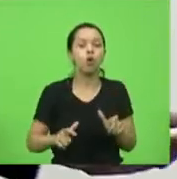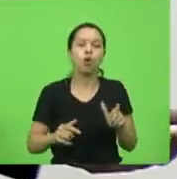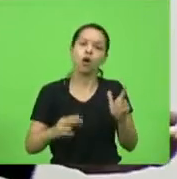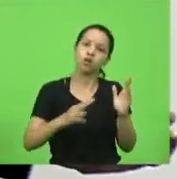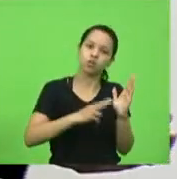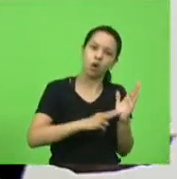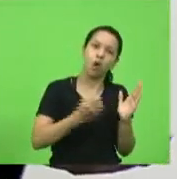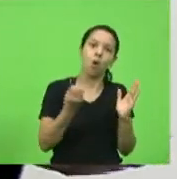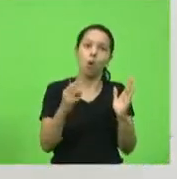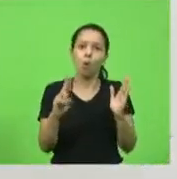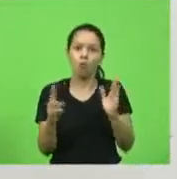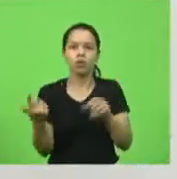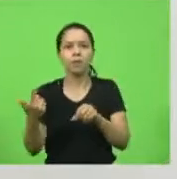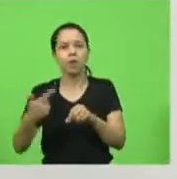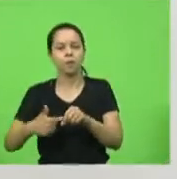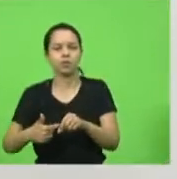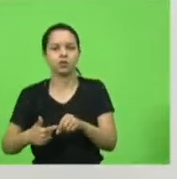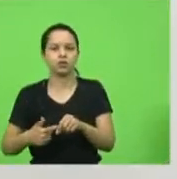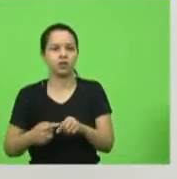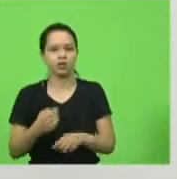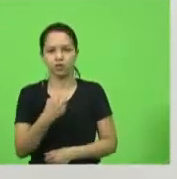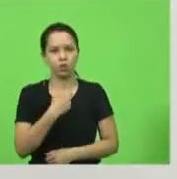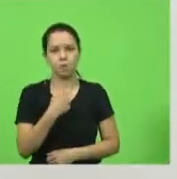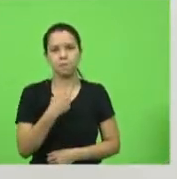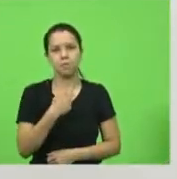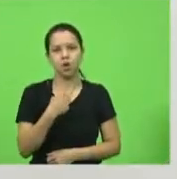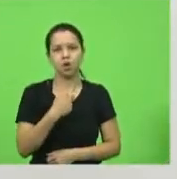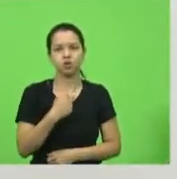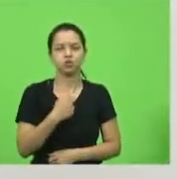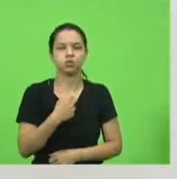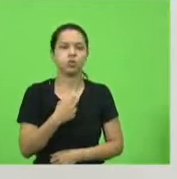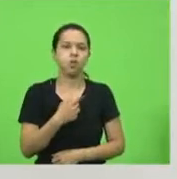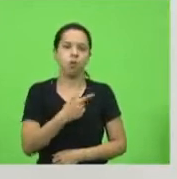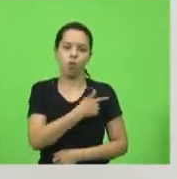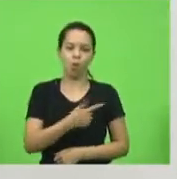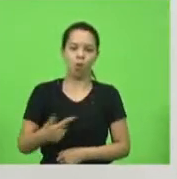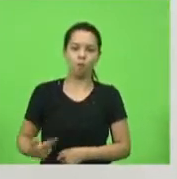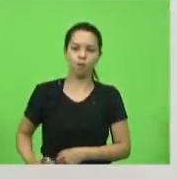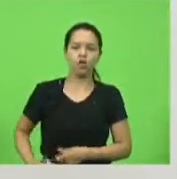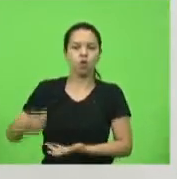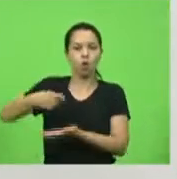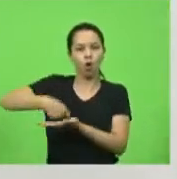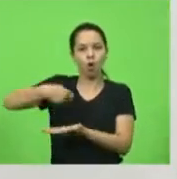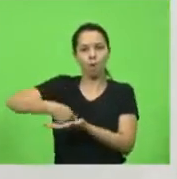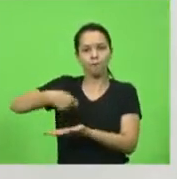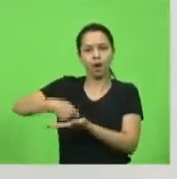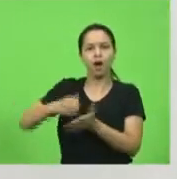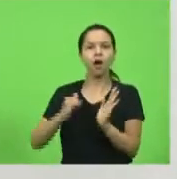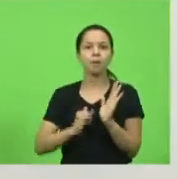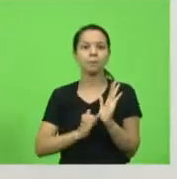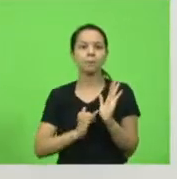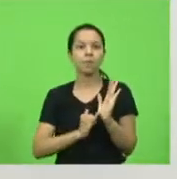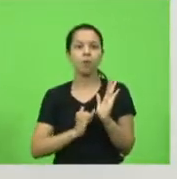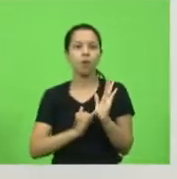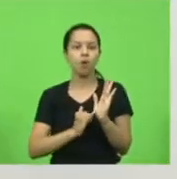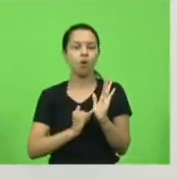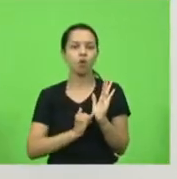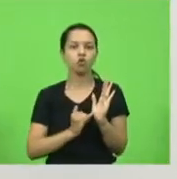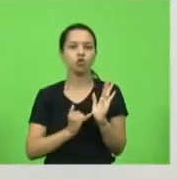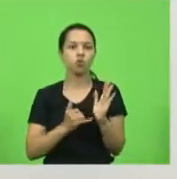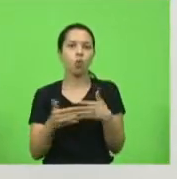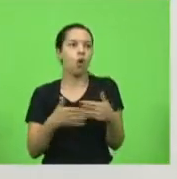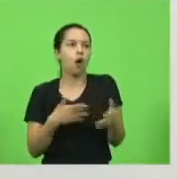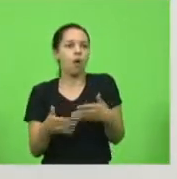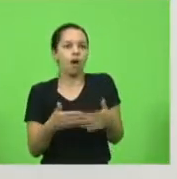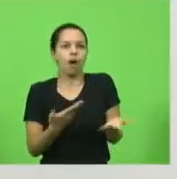bomba. Eu não posso o governo vir e cobrar um imposto chutando um valor.